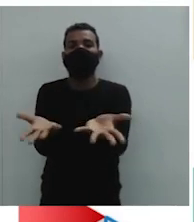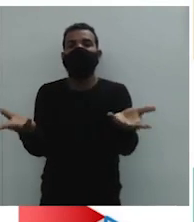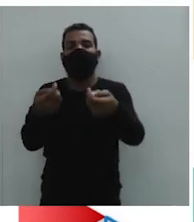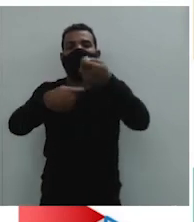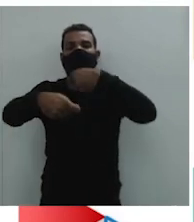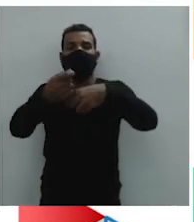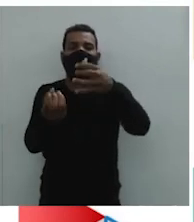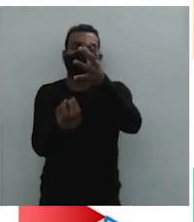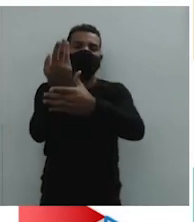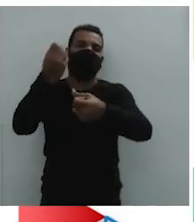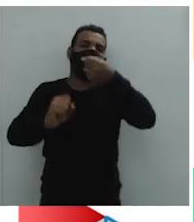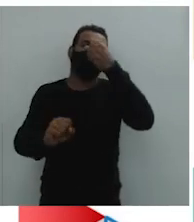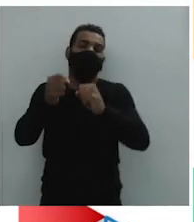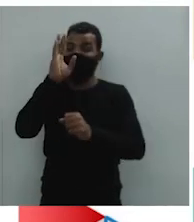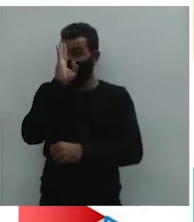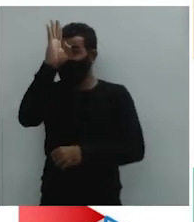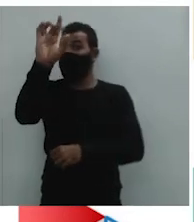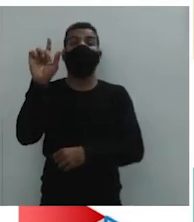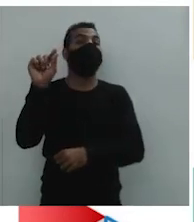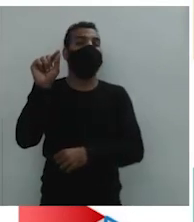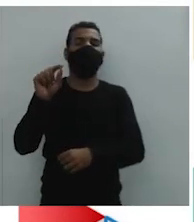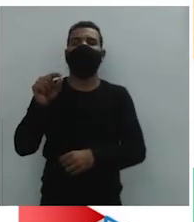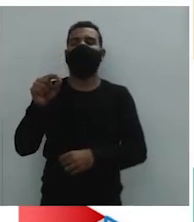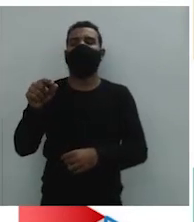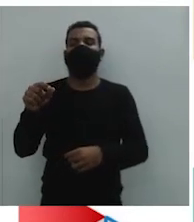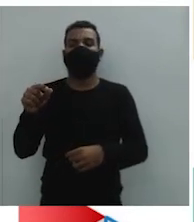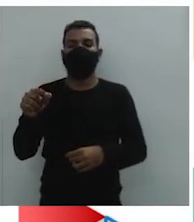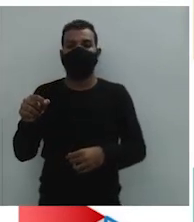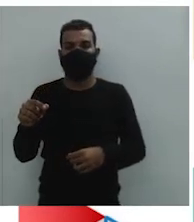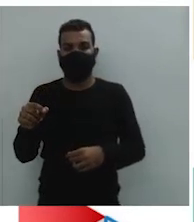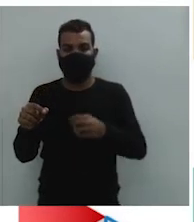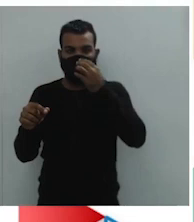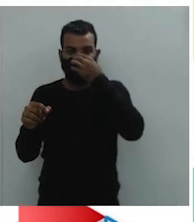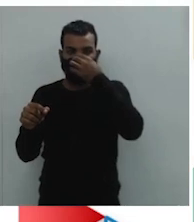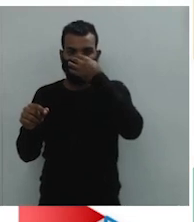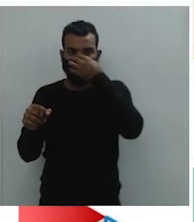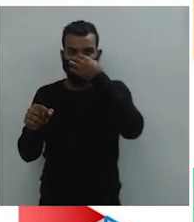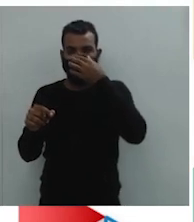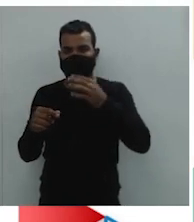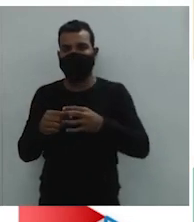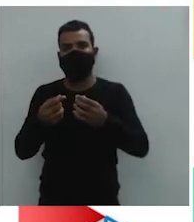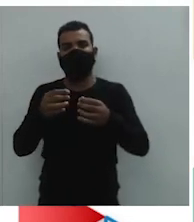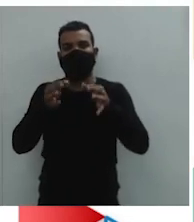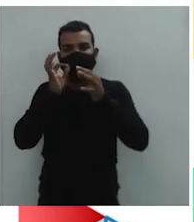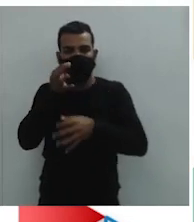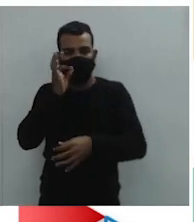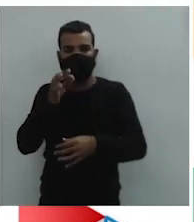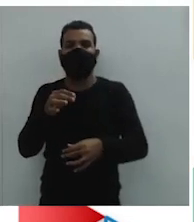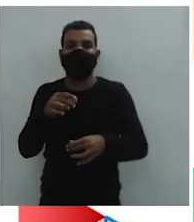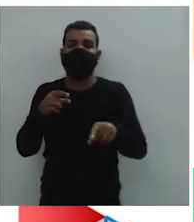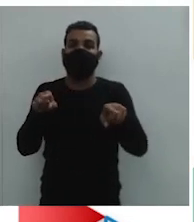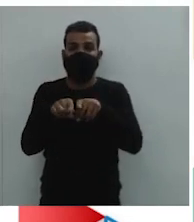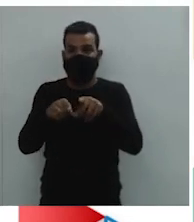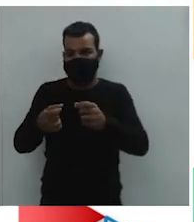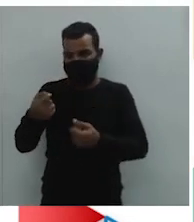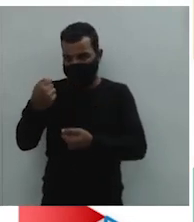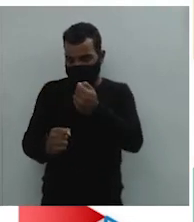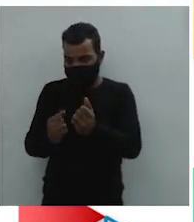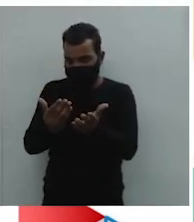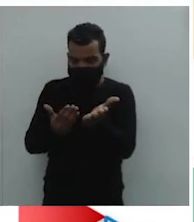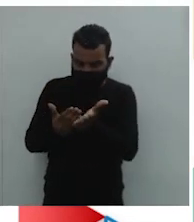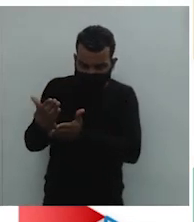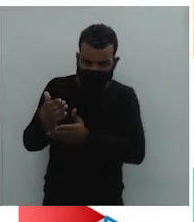econômicos, principalmente o da atividade cafeira, né? A industrialização, ela se